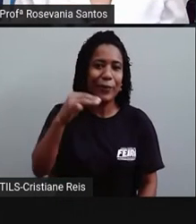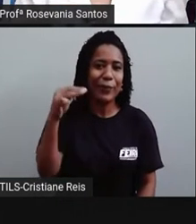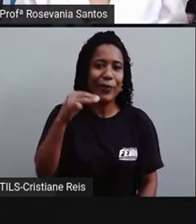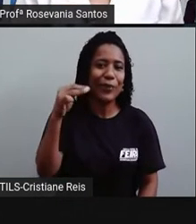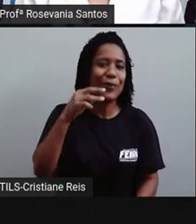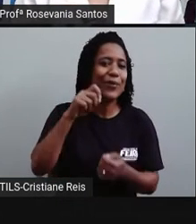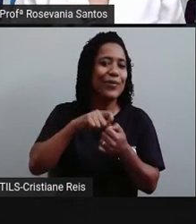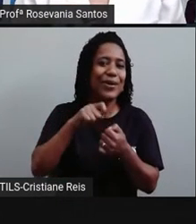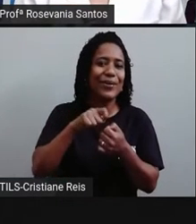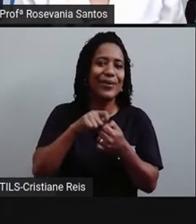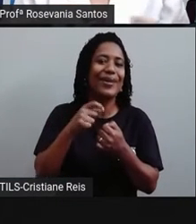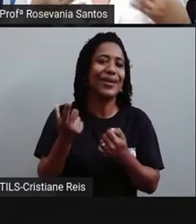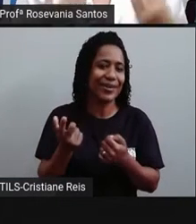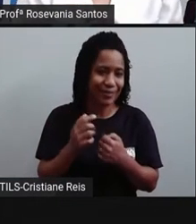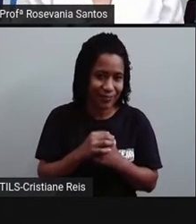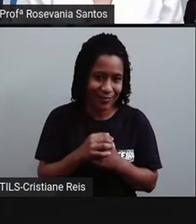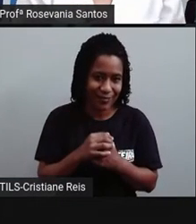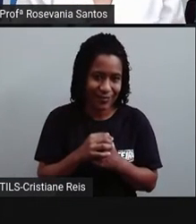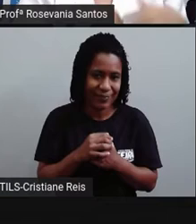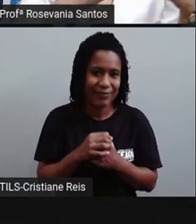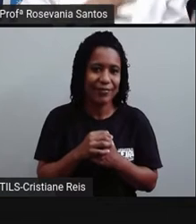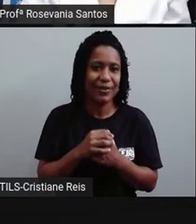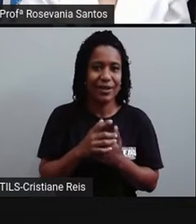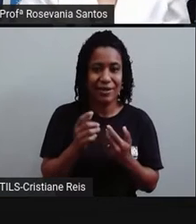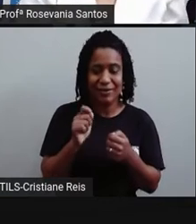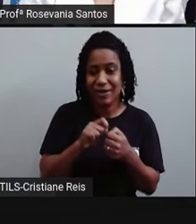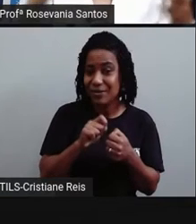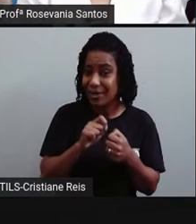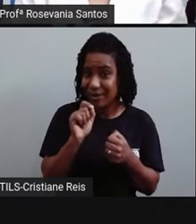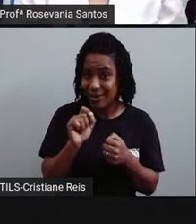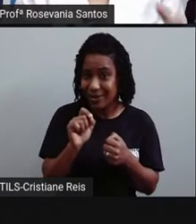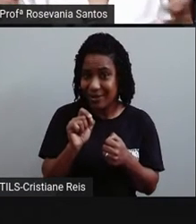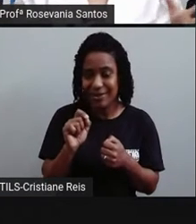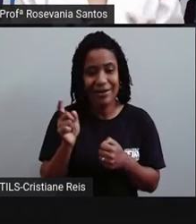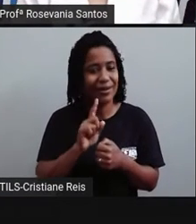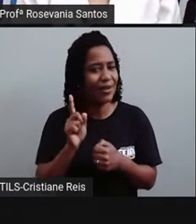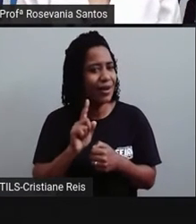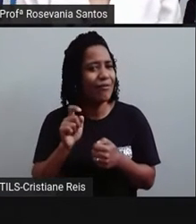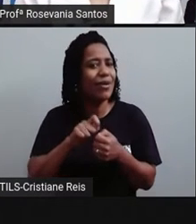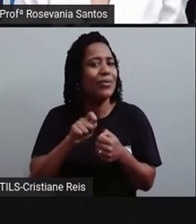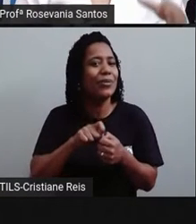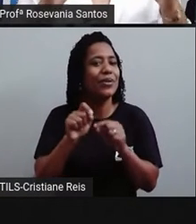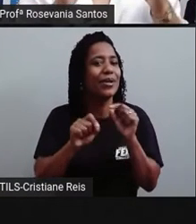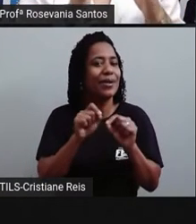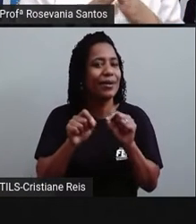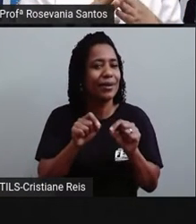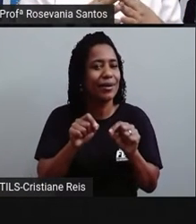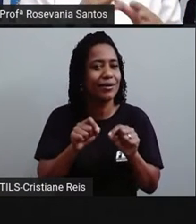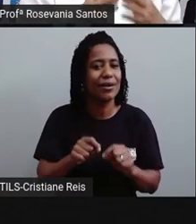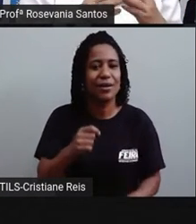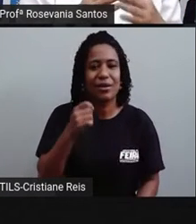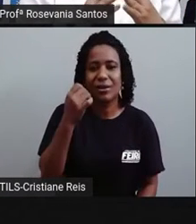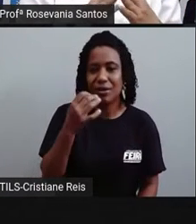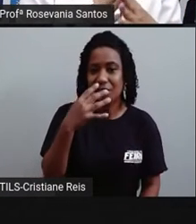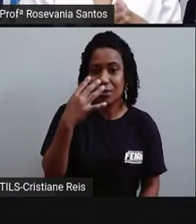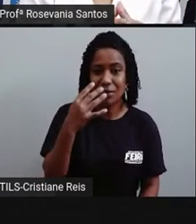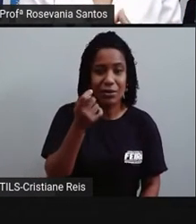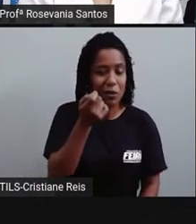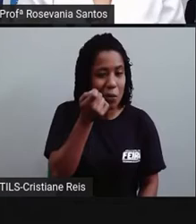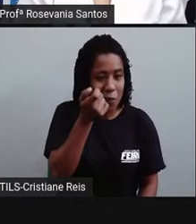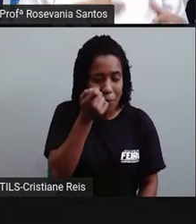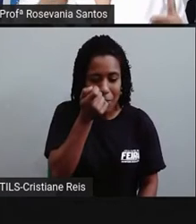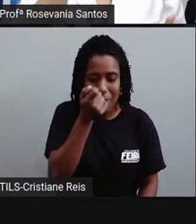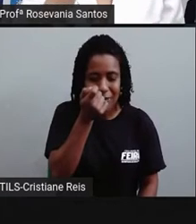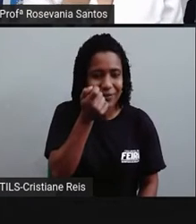a gente faz com ele? A gente descarta, gente joga fora, a gente arredonda, a gente faz o quê? Esses 4 minutinhos que vão